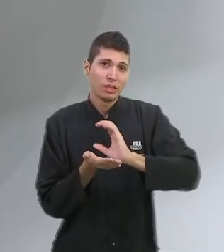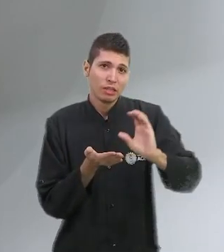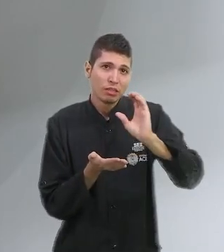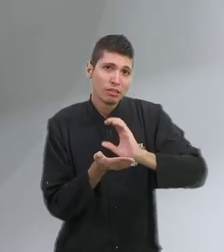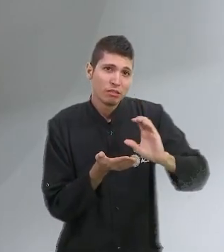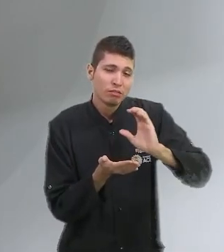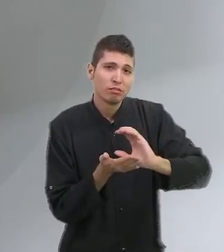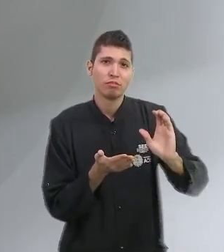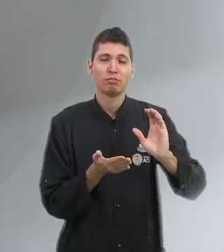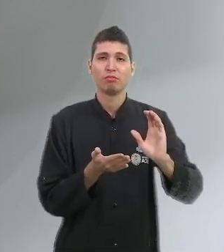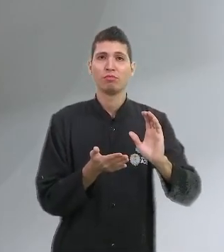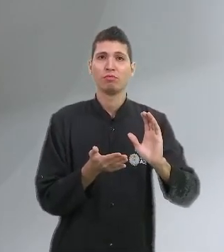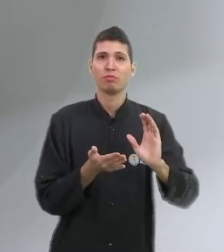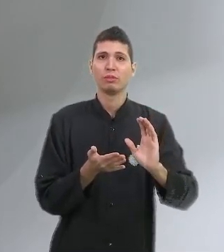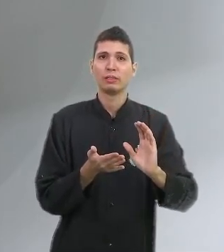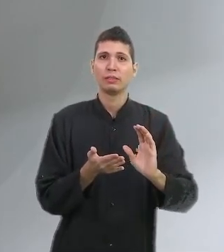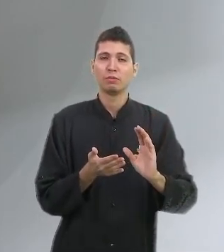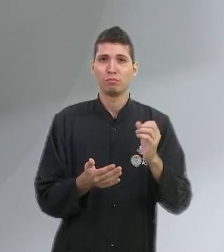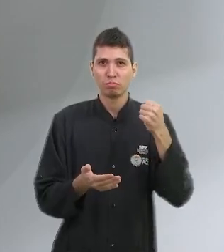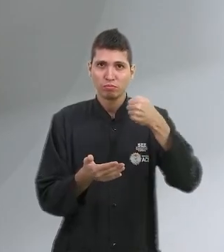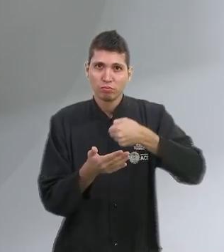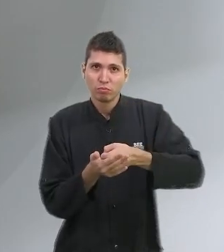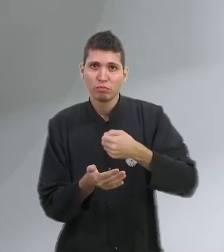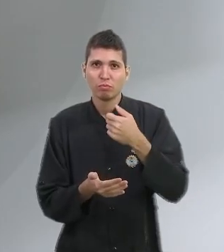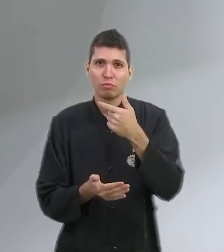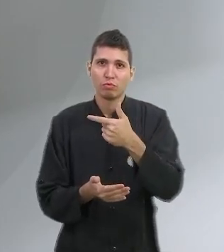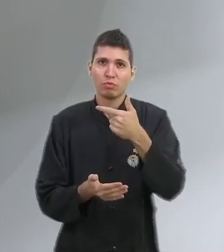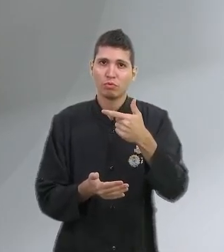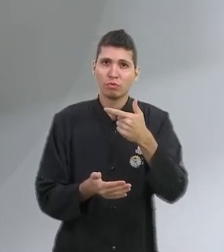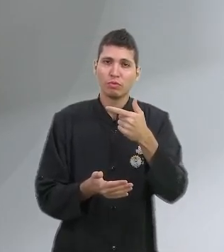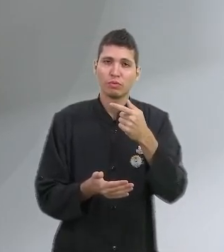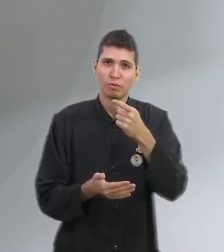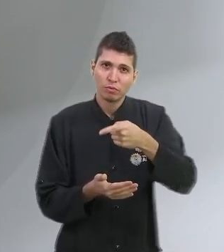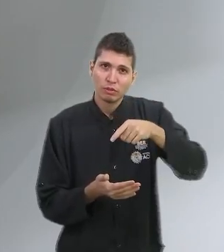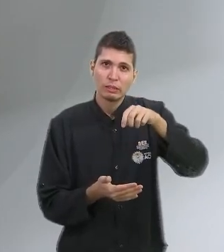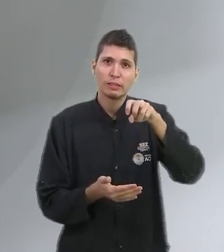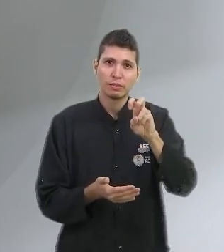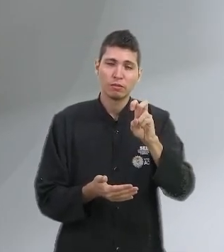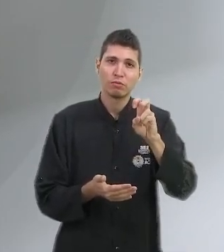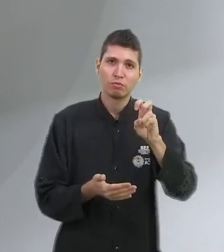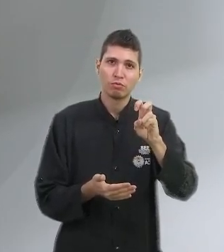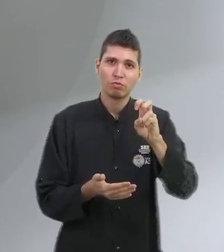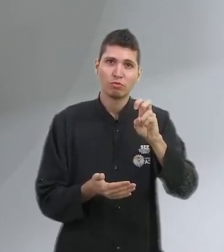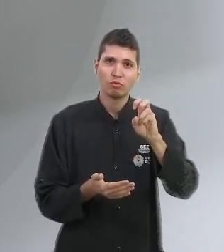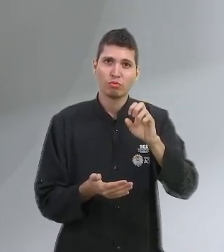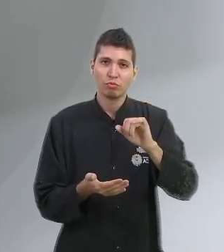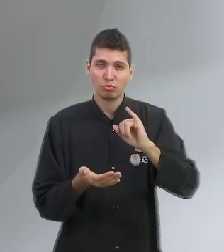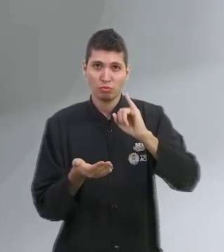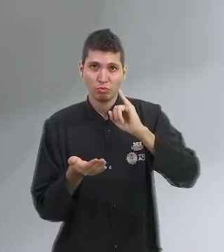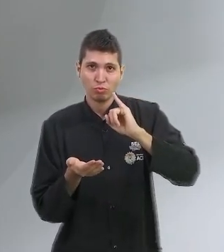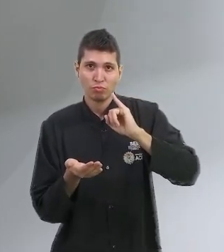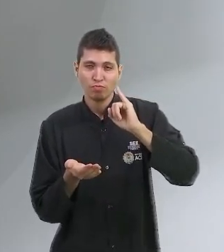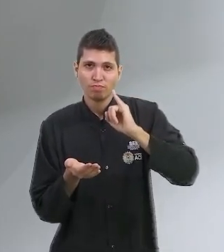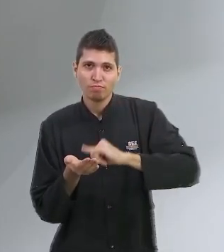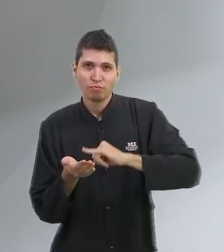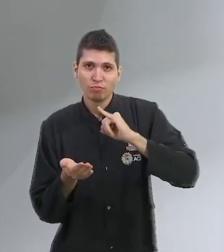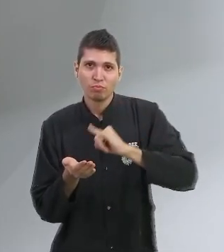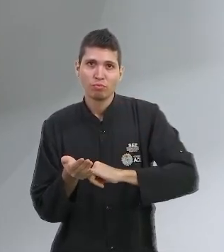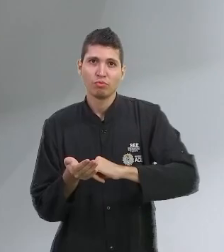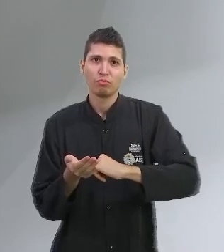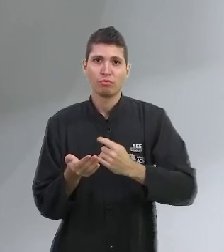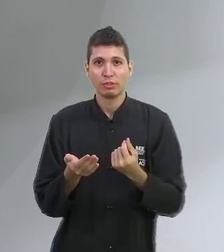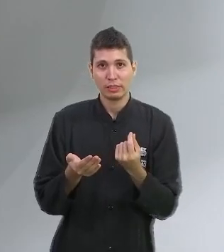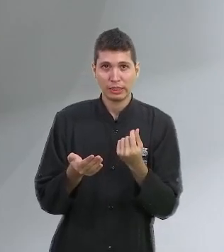a pagar até 22,5% de imposto de renda. O famoso leão, aquele que assusta